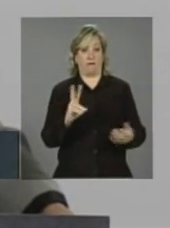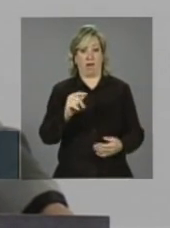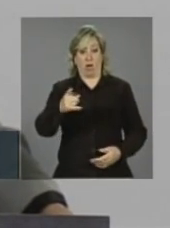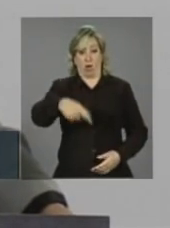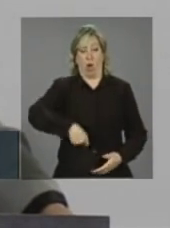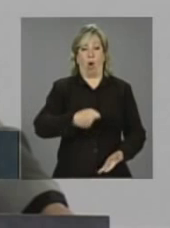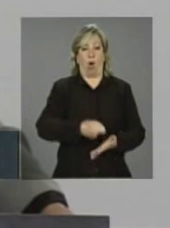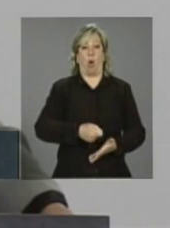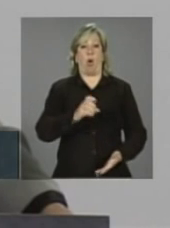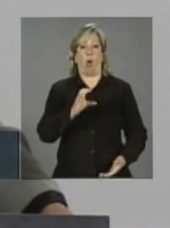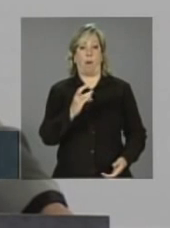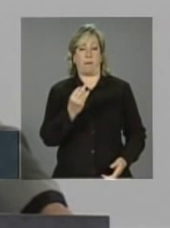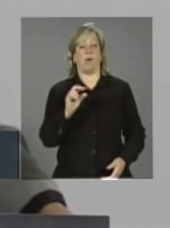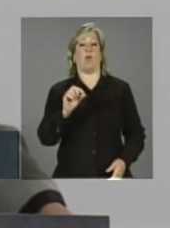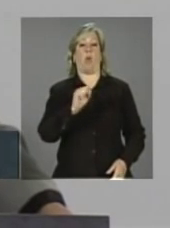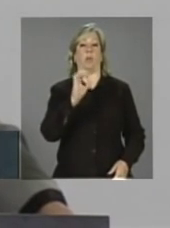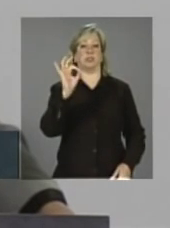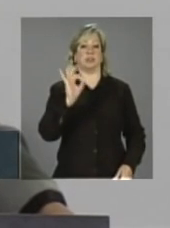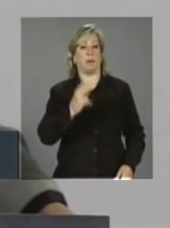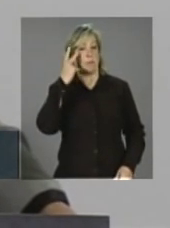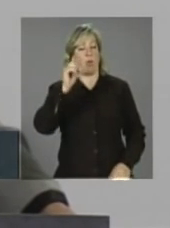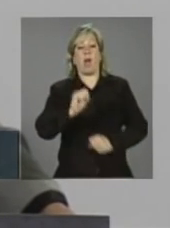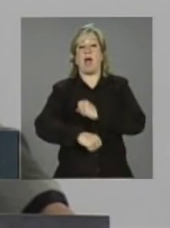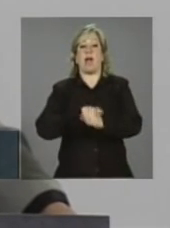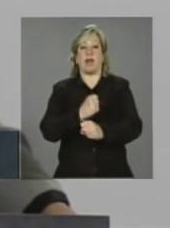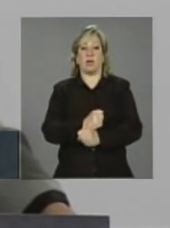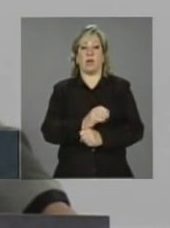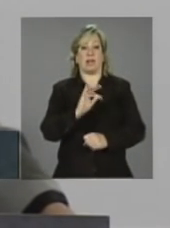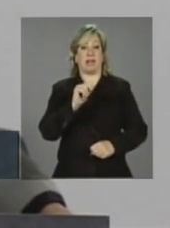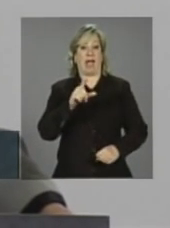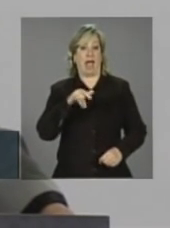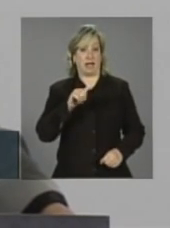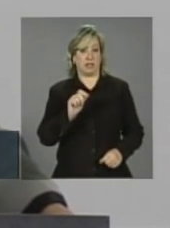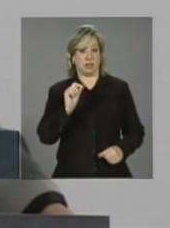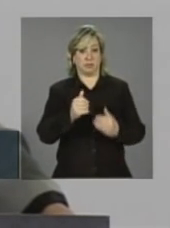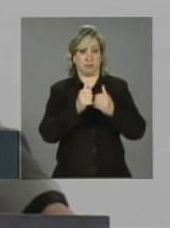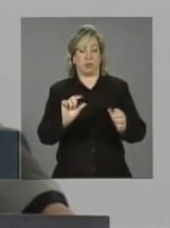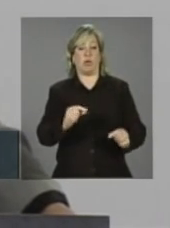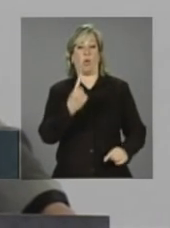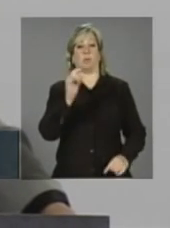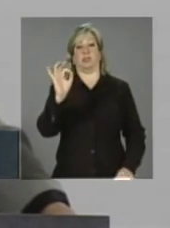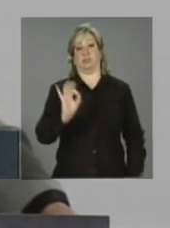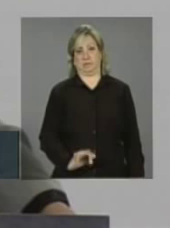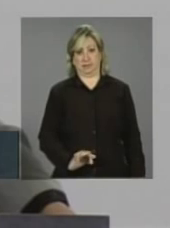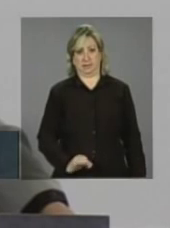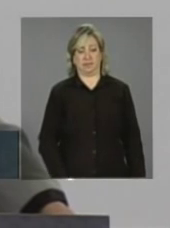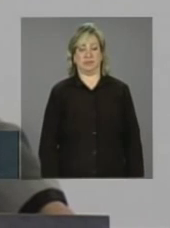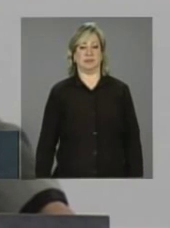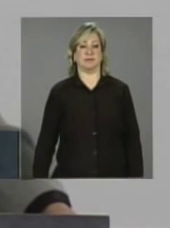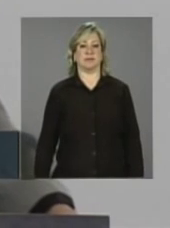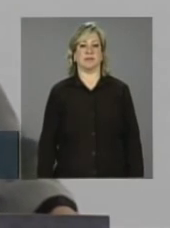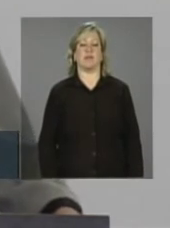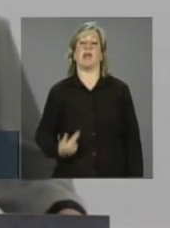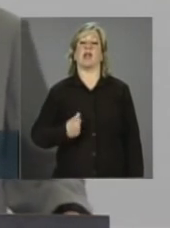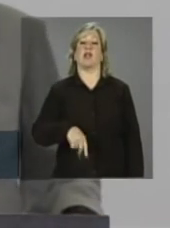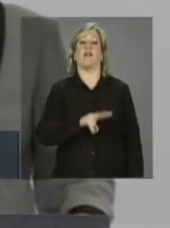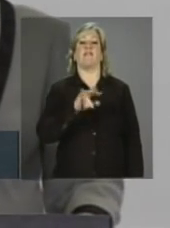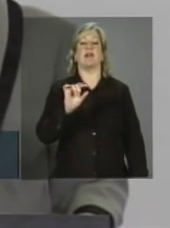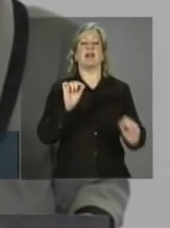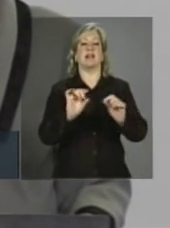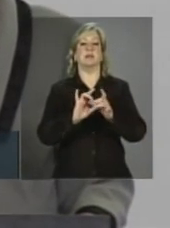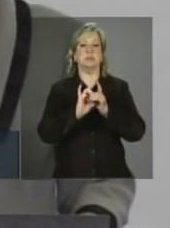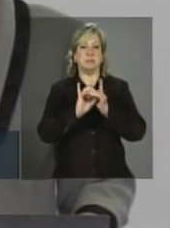8% ao ano com uma taxa de apertura de 1%. E vamos permitir